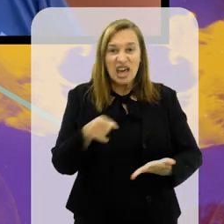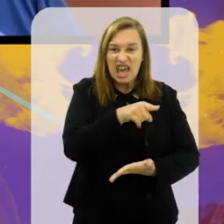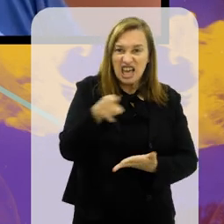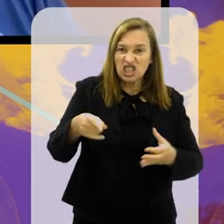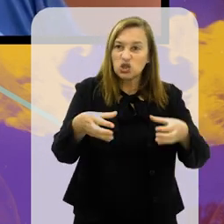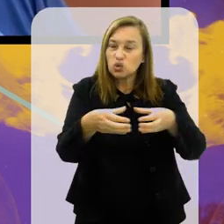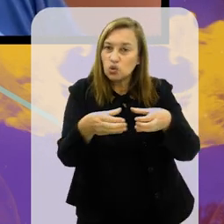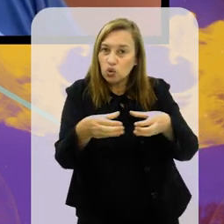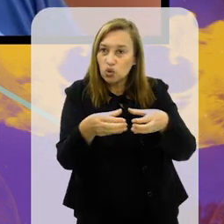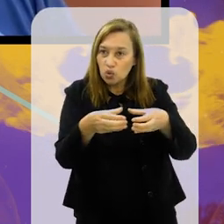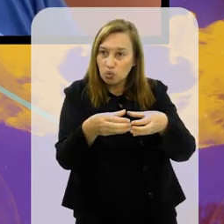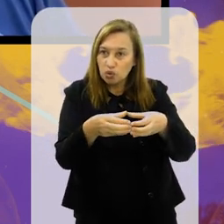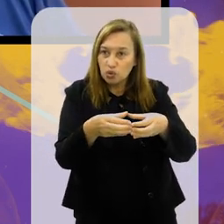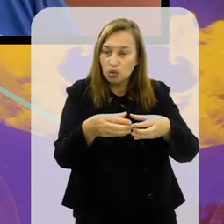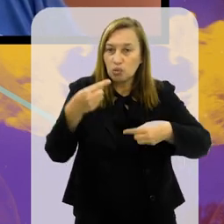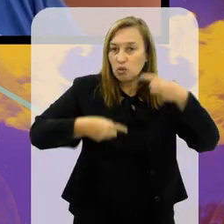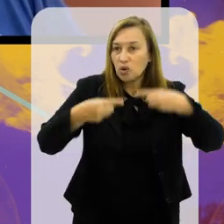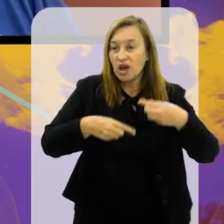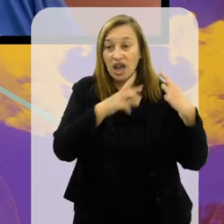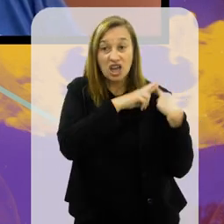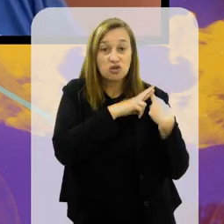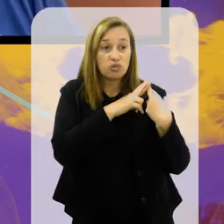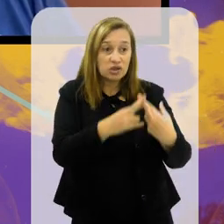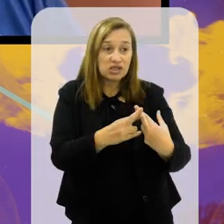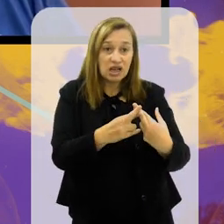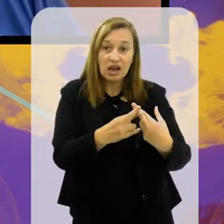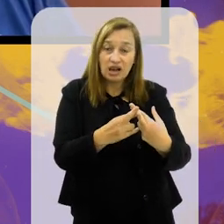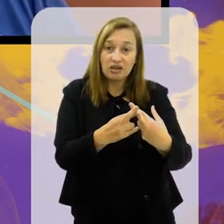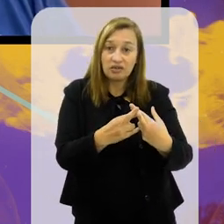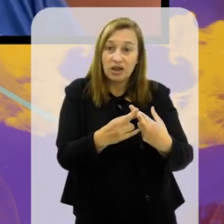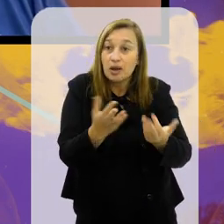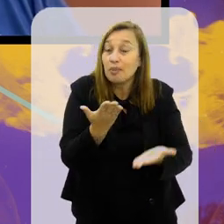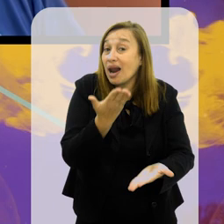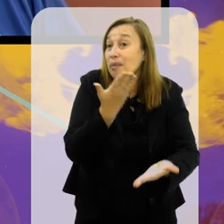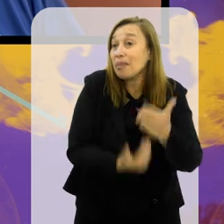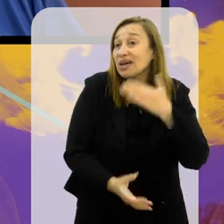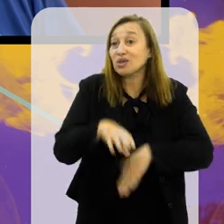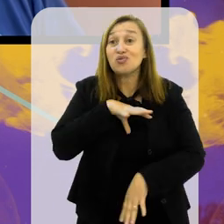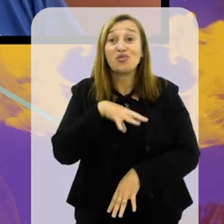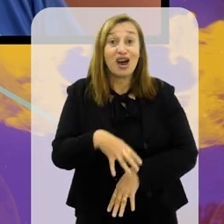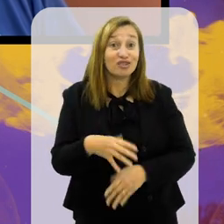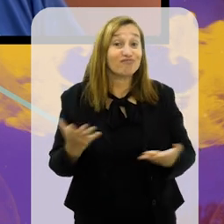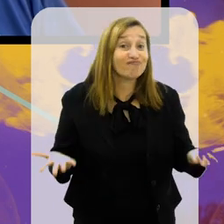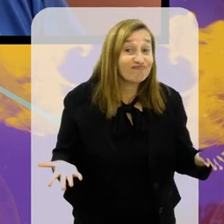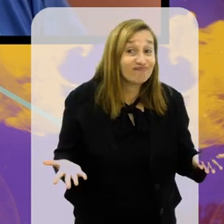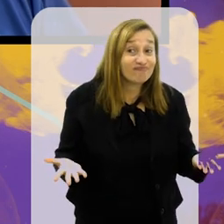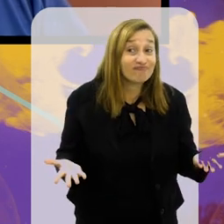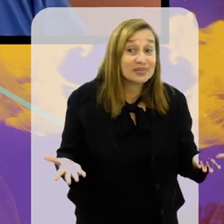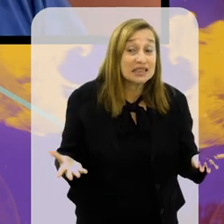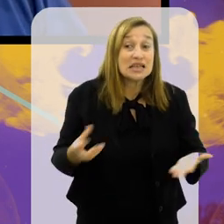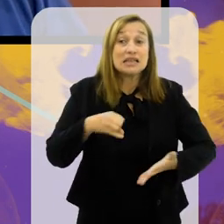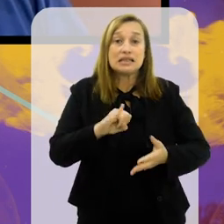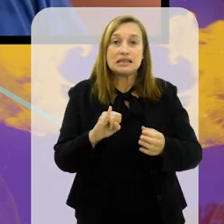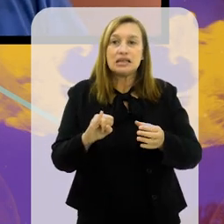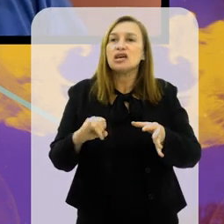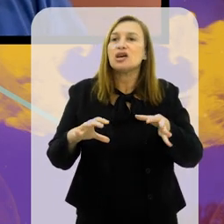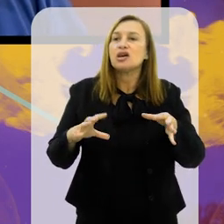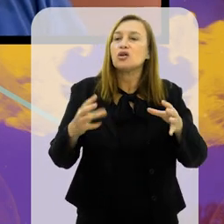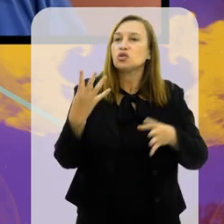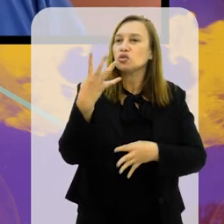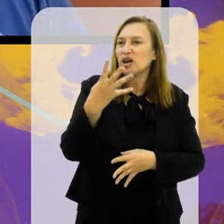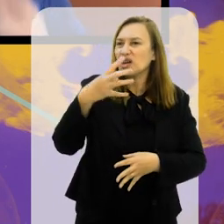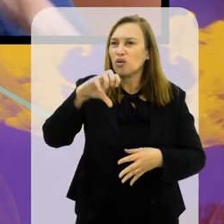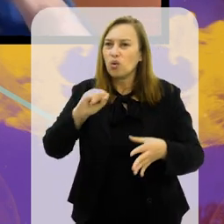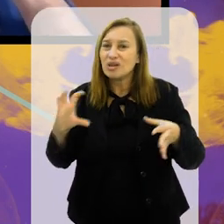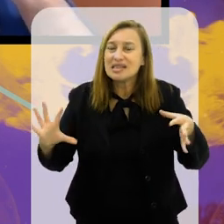Então, esses grupos políticos são os responsáveis por terem levado ao Vasco onde chegou e estar onde está. Porque se eles